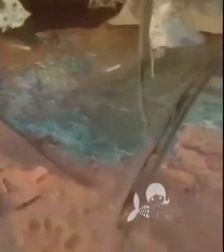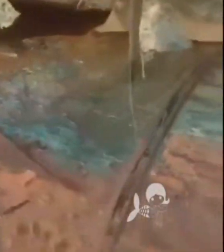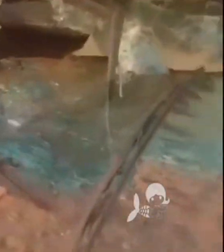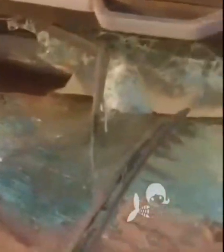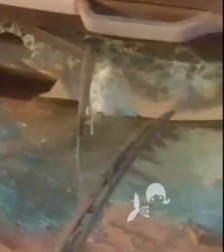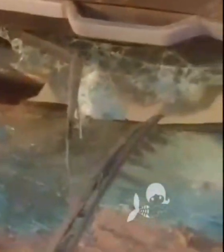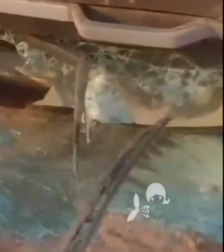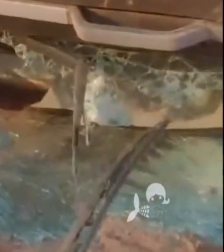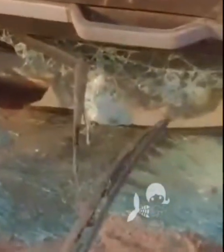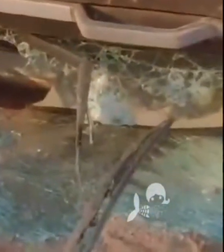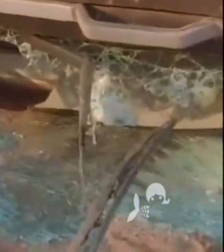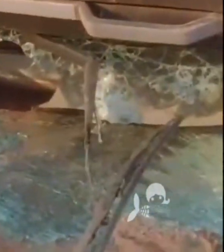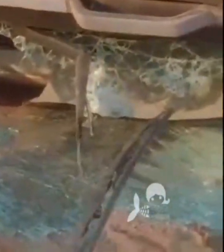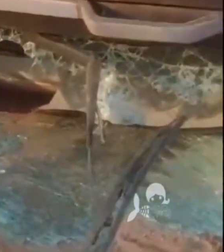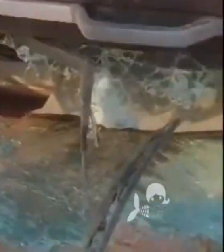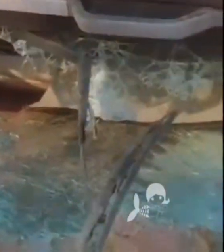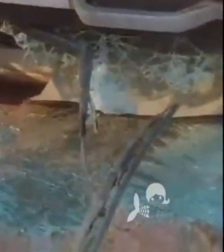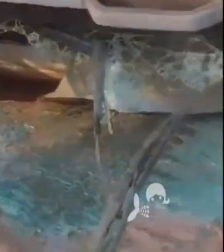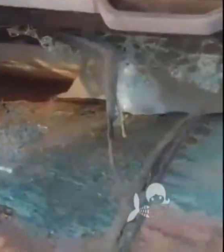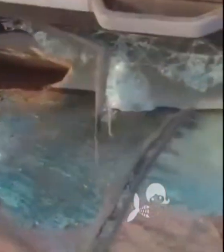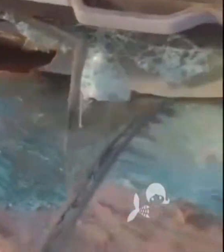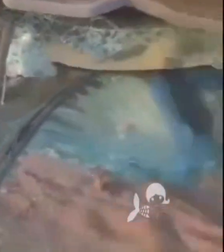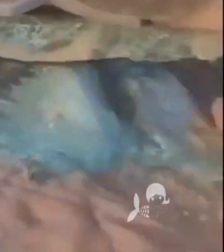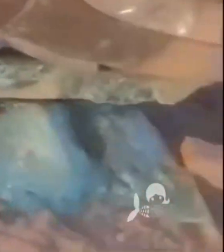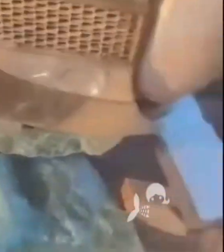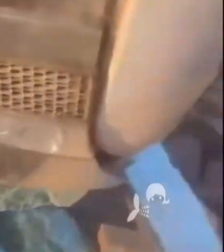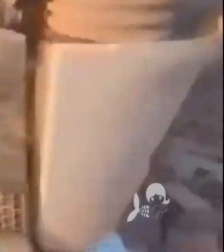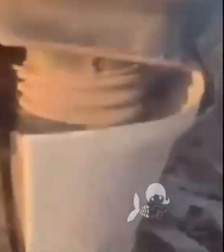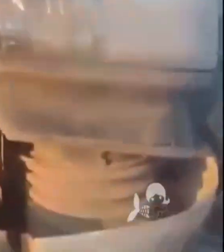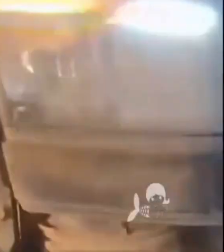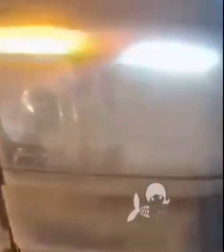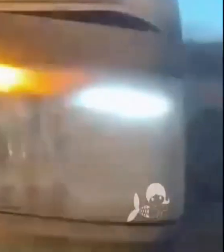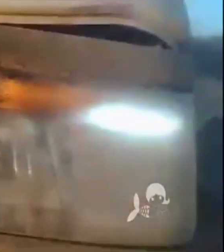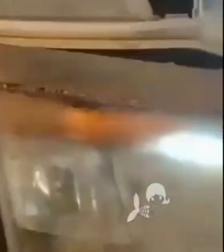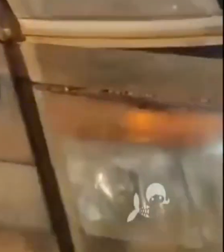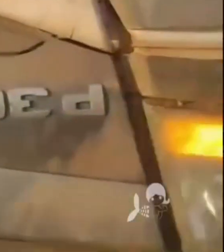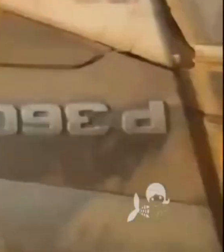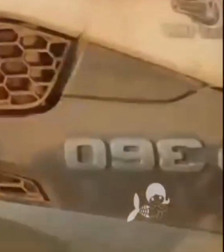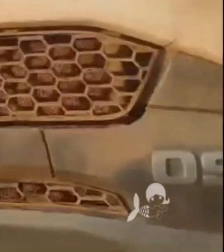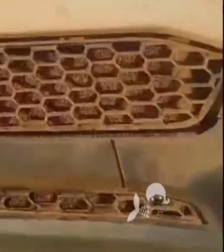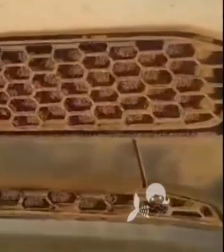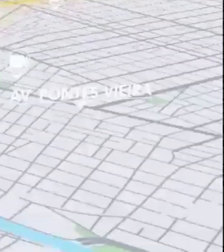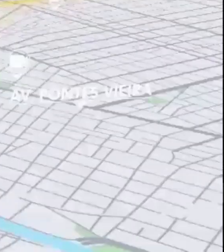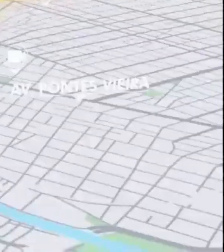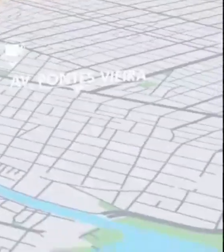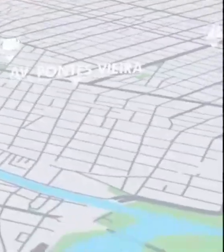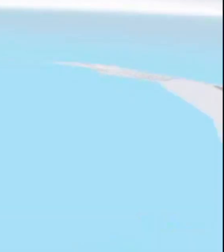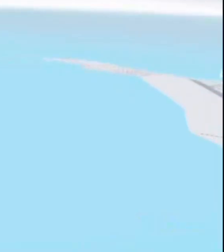O CEU volta em 10 minutos depois do horário eleitoral obrigatório. Até já!